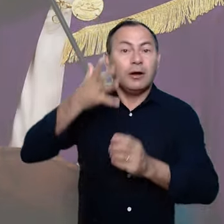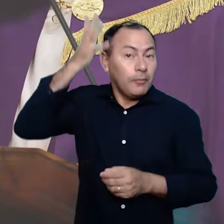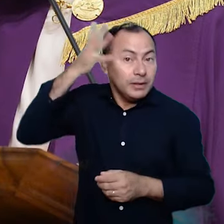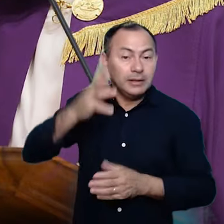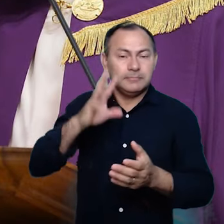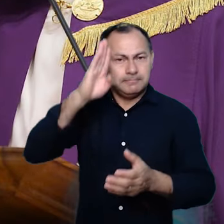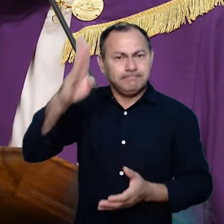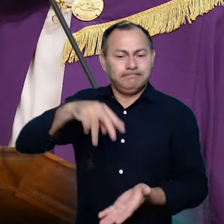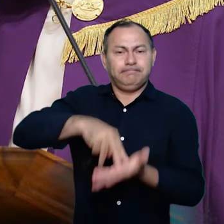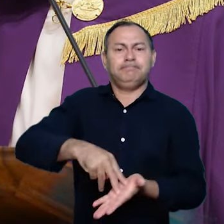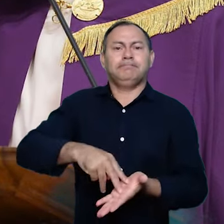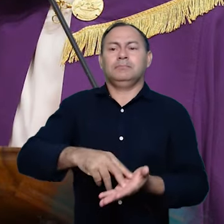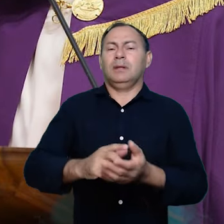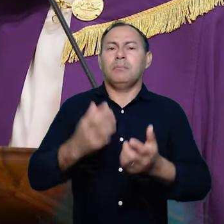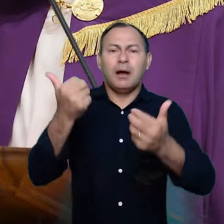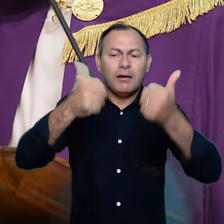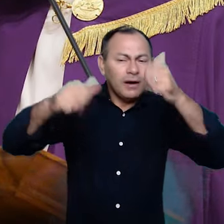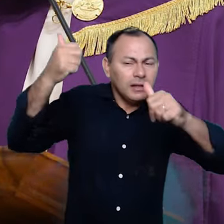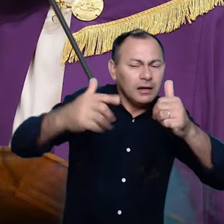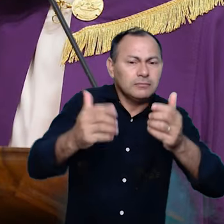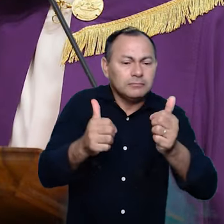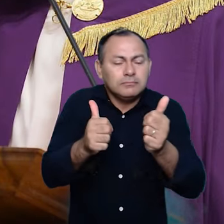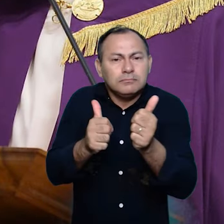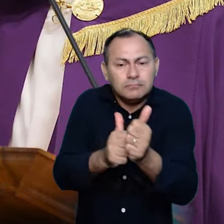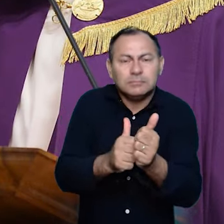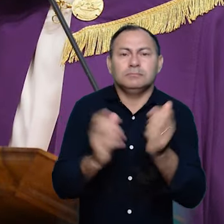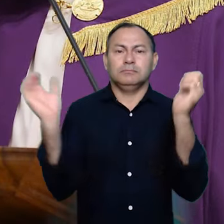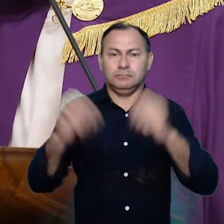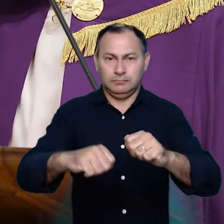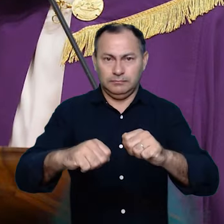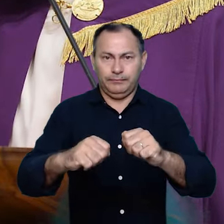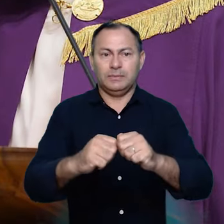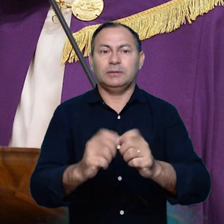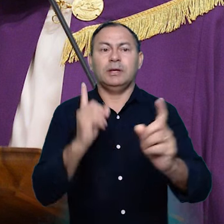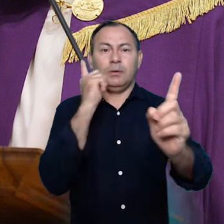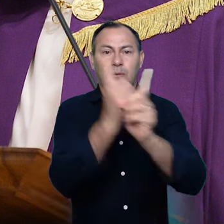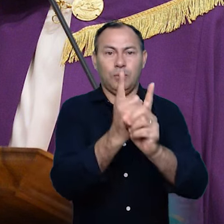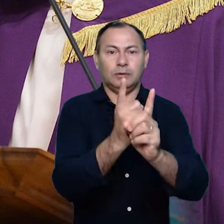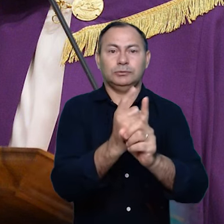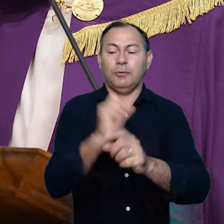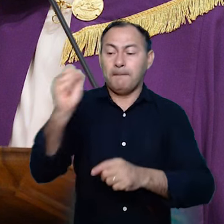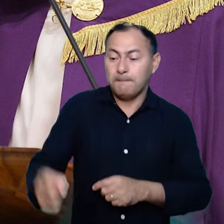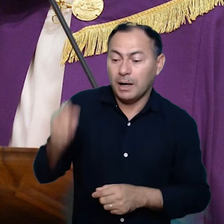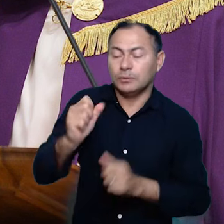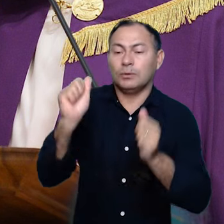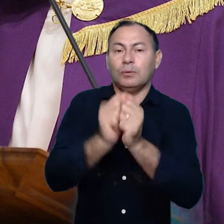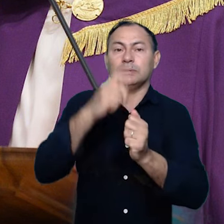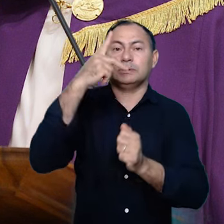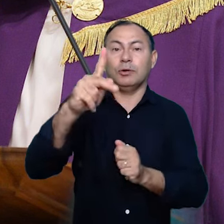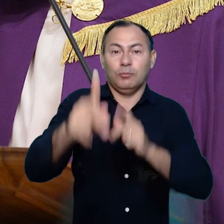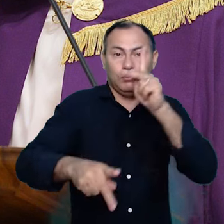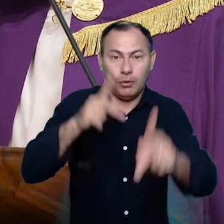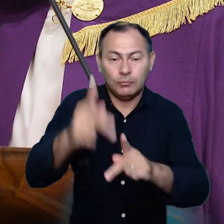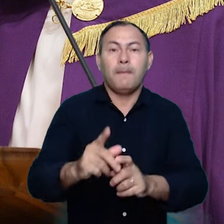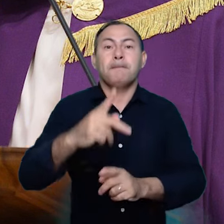é a pedra de toque para avaliar a proximidade e a capacidade de encontro de um pastor com seu povo.